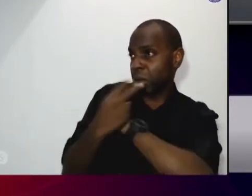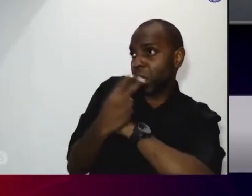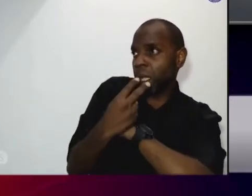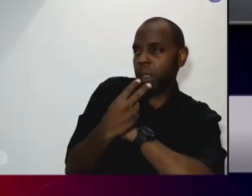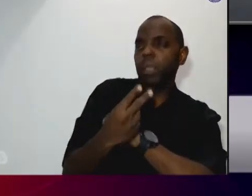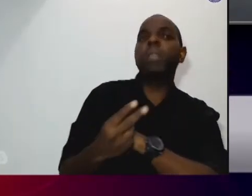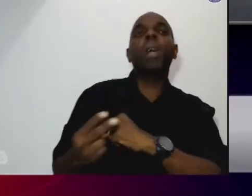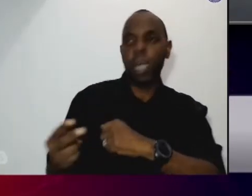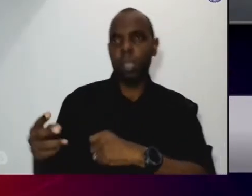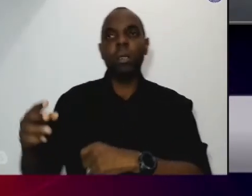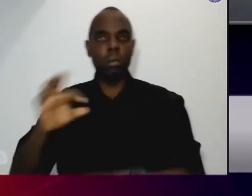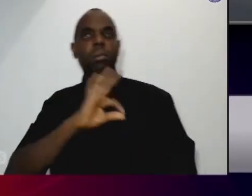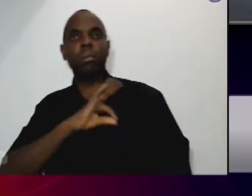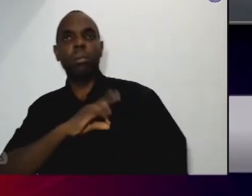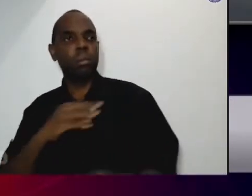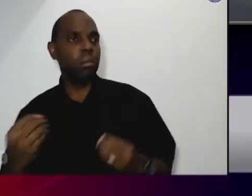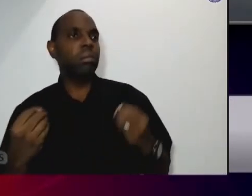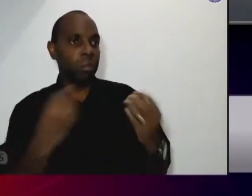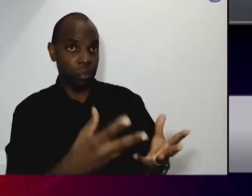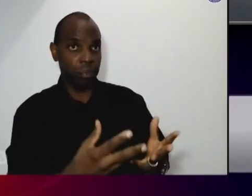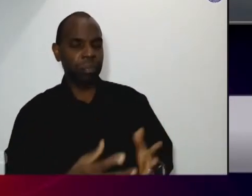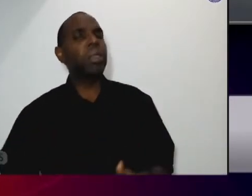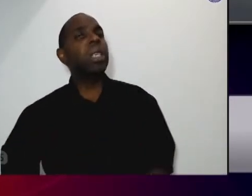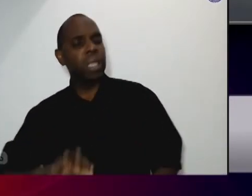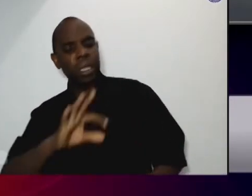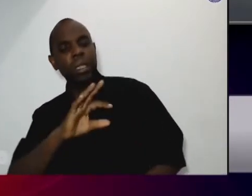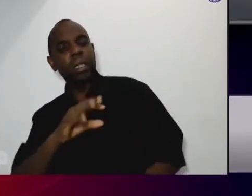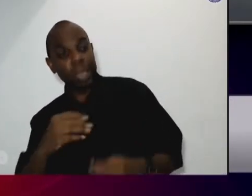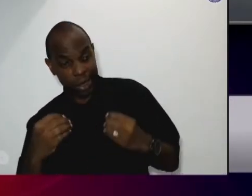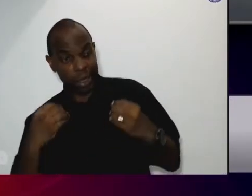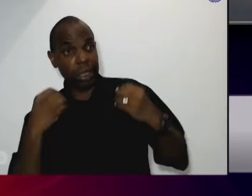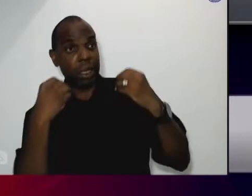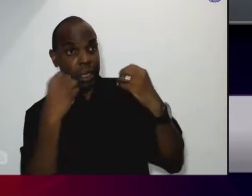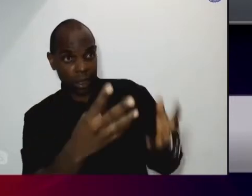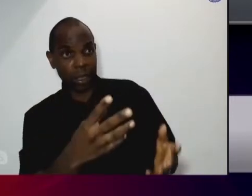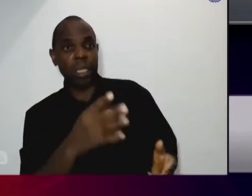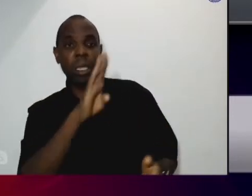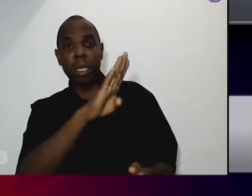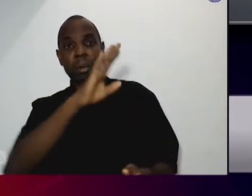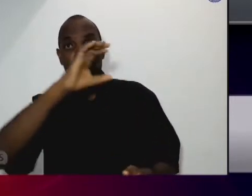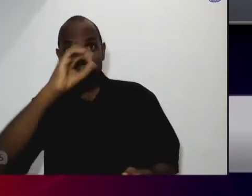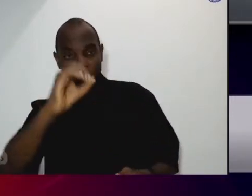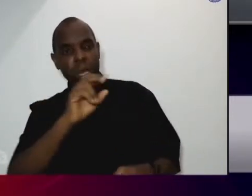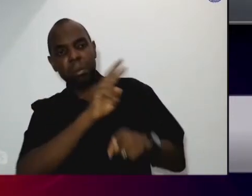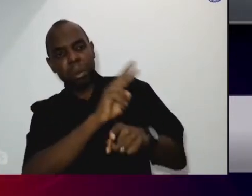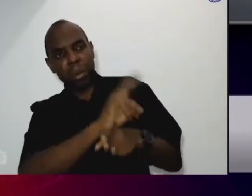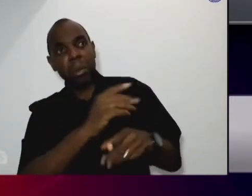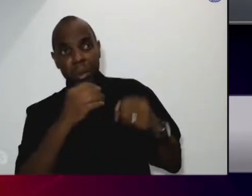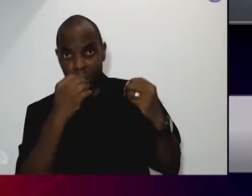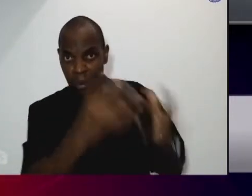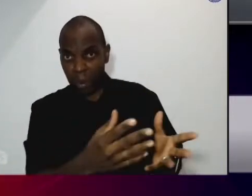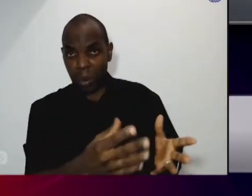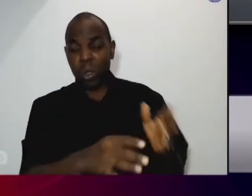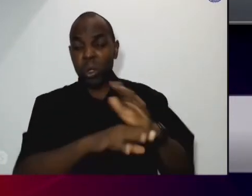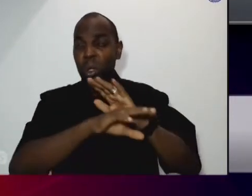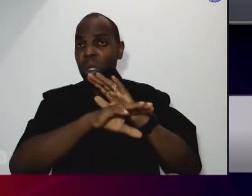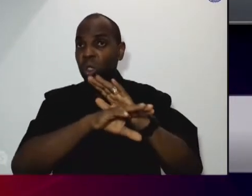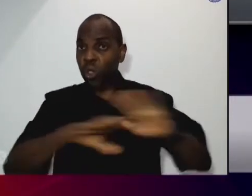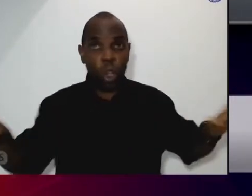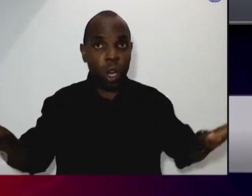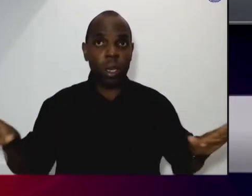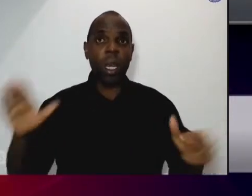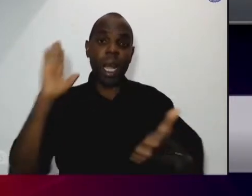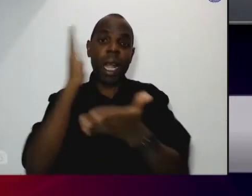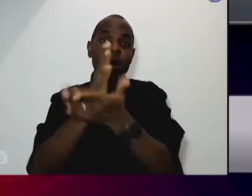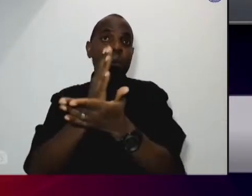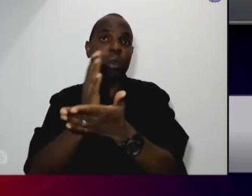posterior pós BO pós medida protetiva. E no caso da